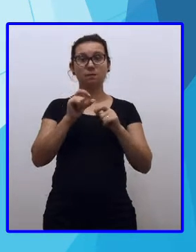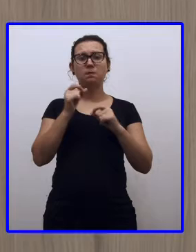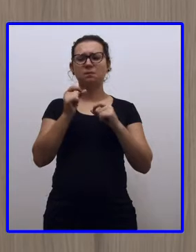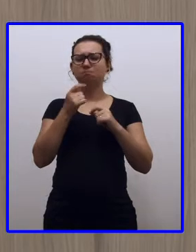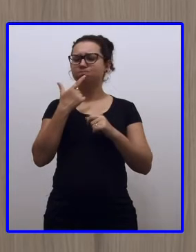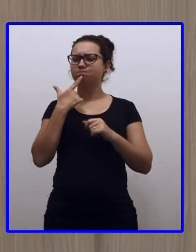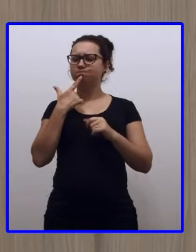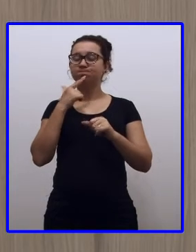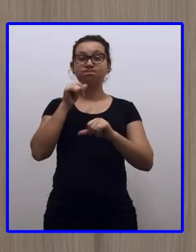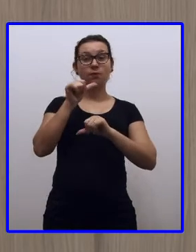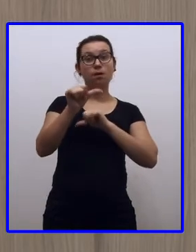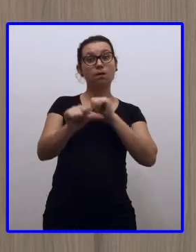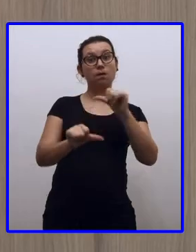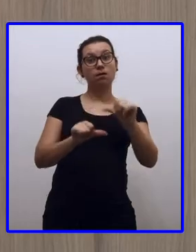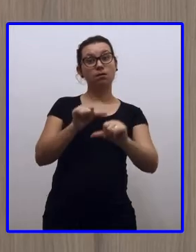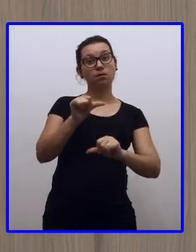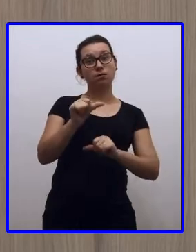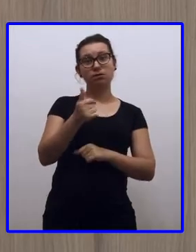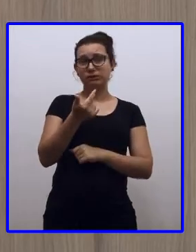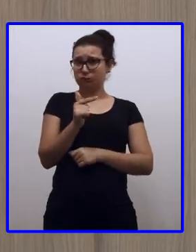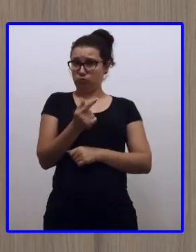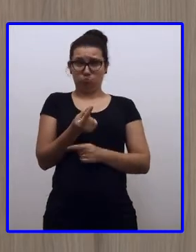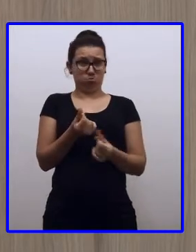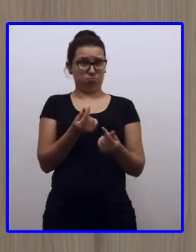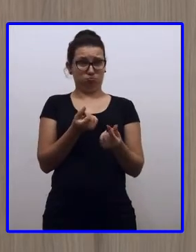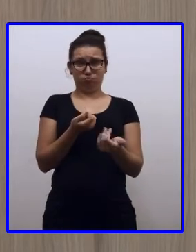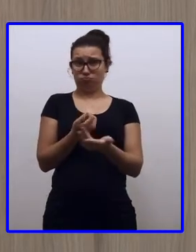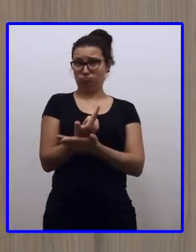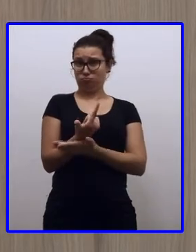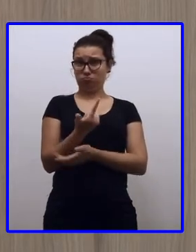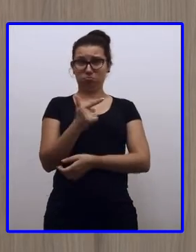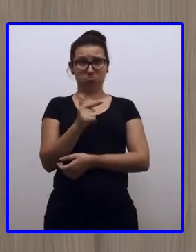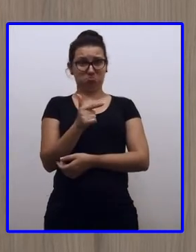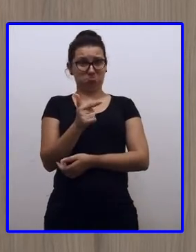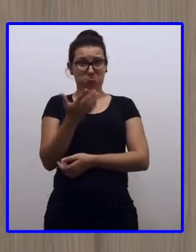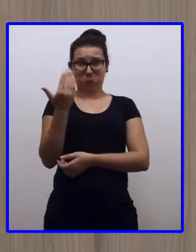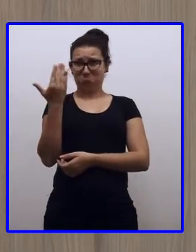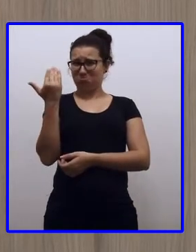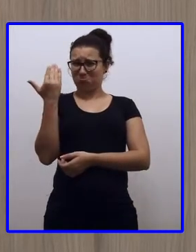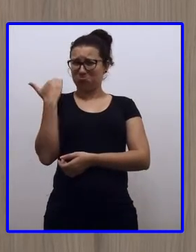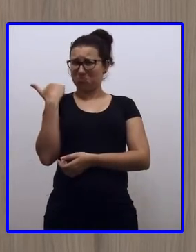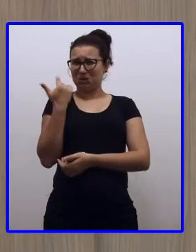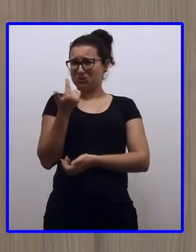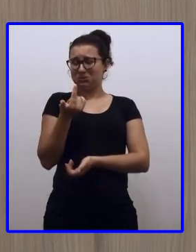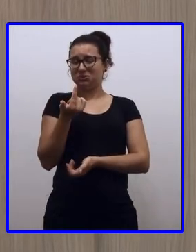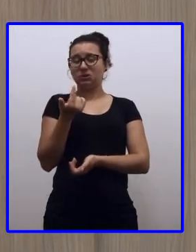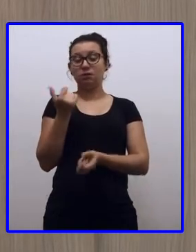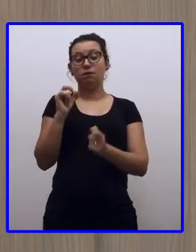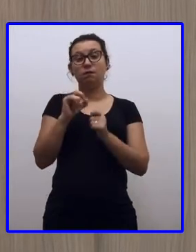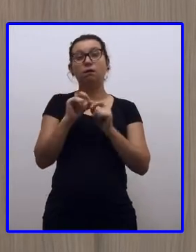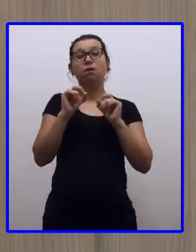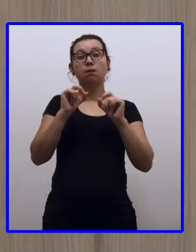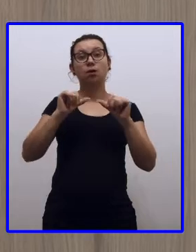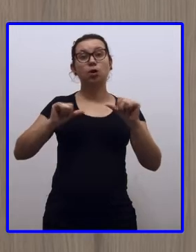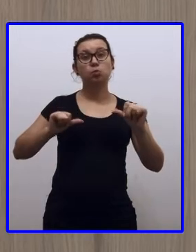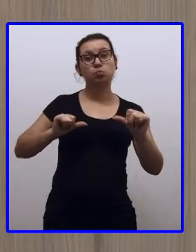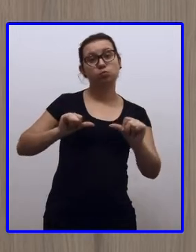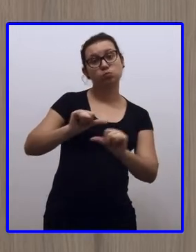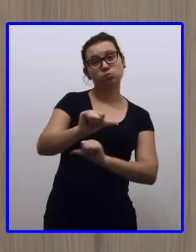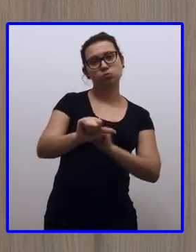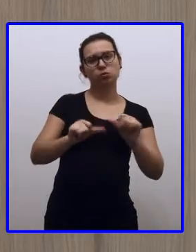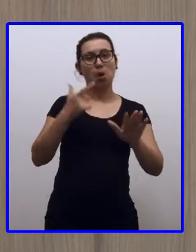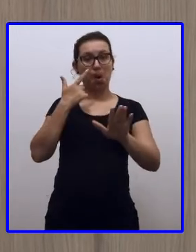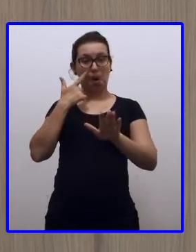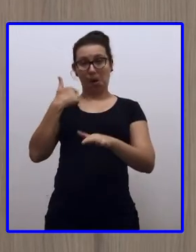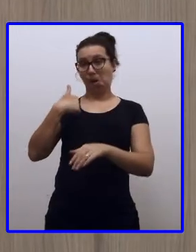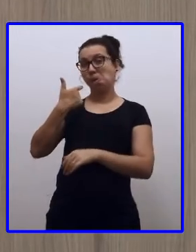Então, o que as pessoas faziam? Não tinha dinheiro? Não tinha moeda? Porque não existia? Então, eles faziam trocas. Ah, eu tenho